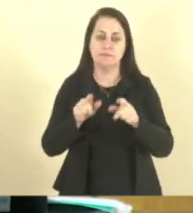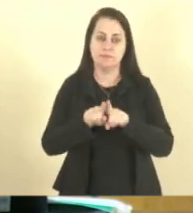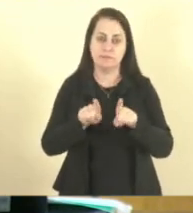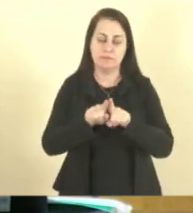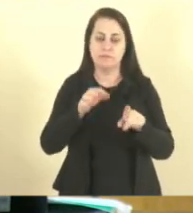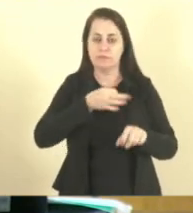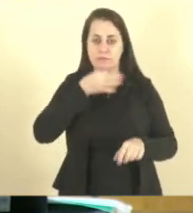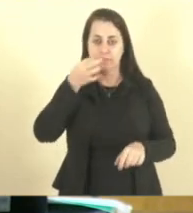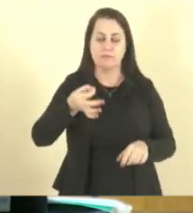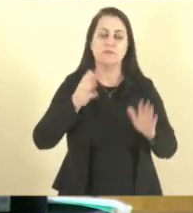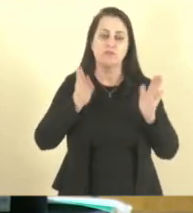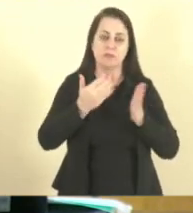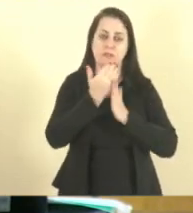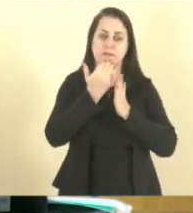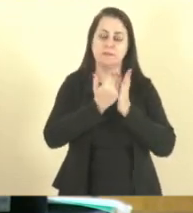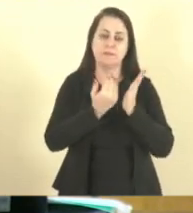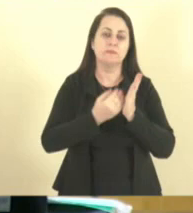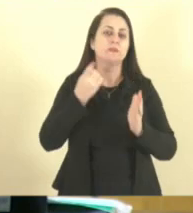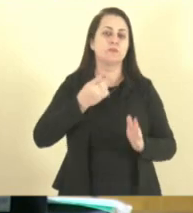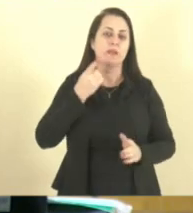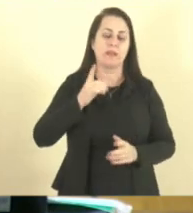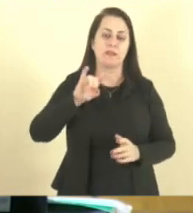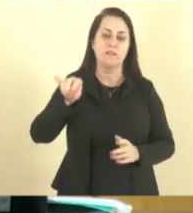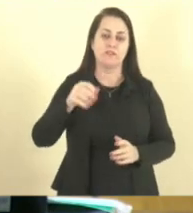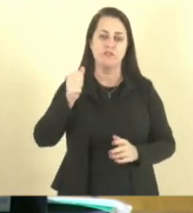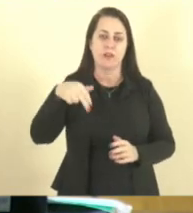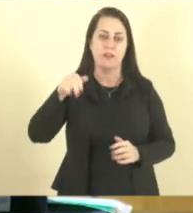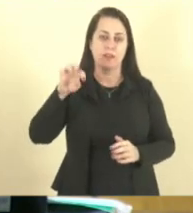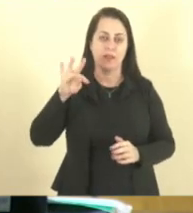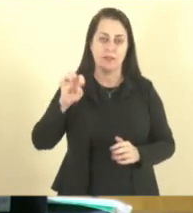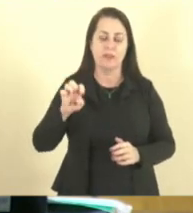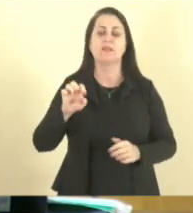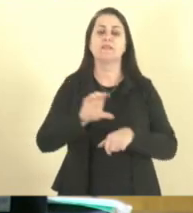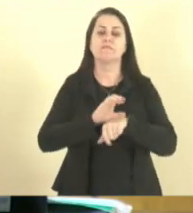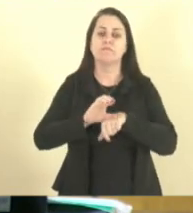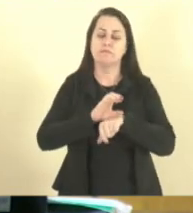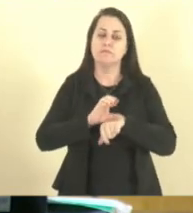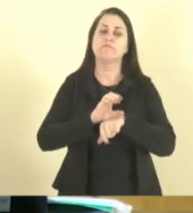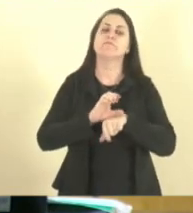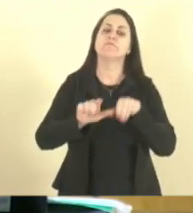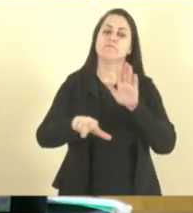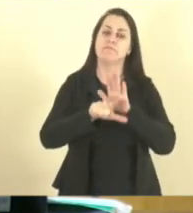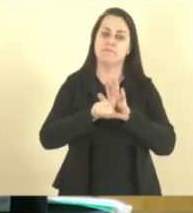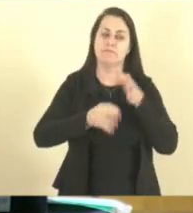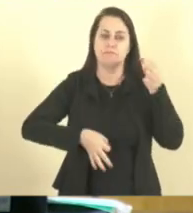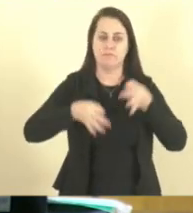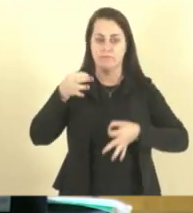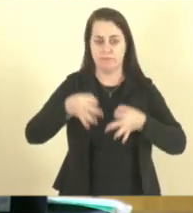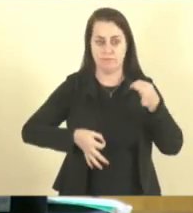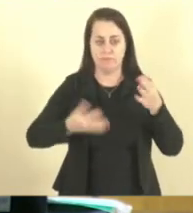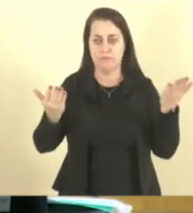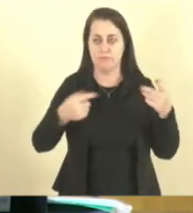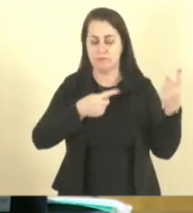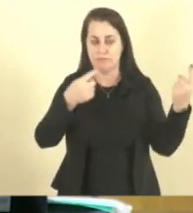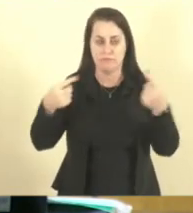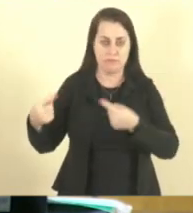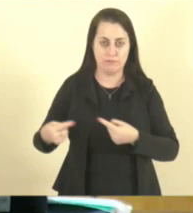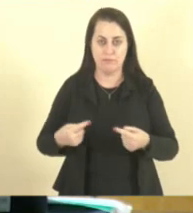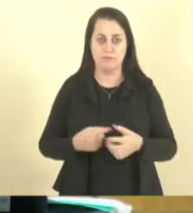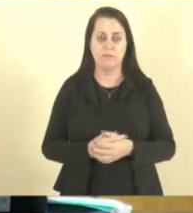parecer já exaurado nos autos pela deputada Janete, que é pela constitucionalidade, legalidade, juridicidade e boa técnica legislativa. Coloco a matéria em discussão.